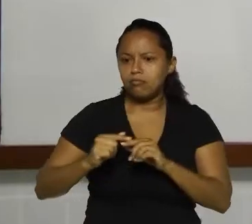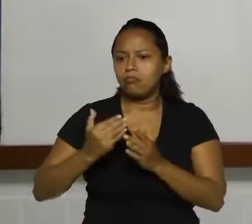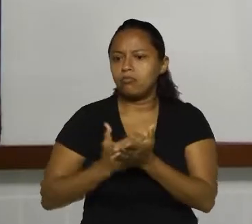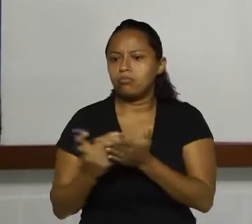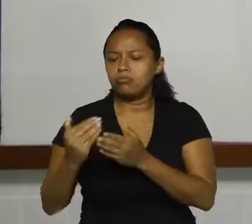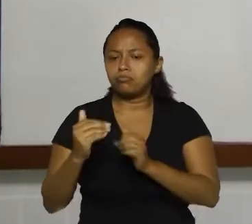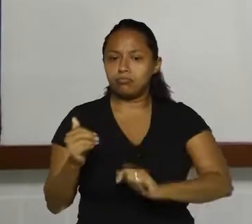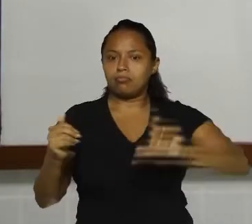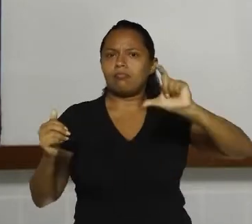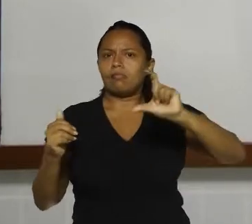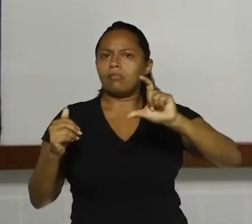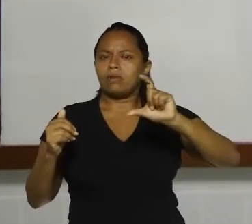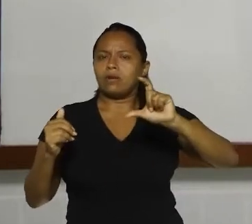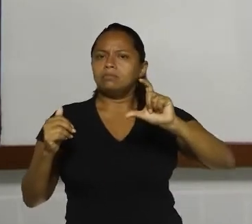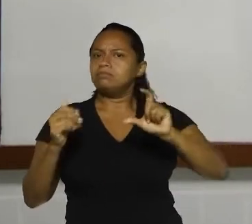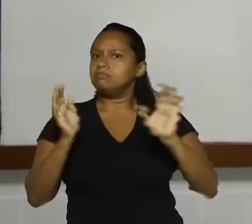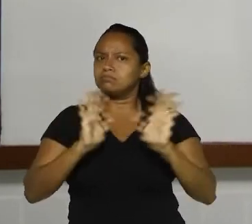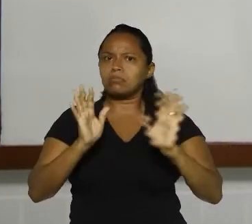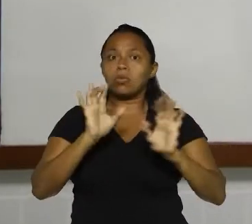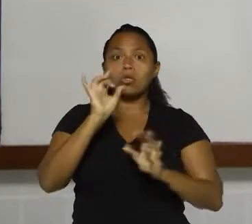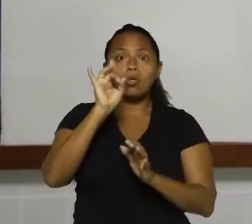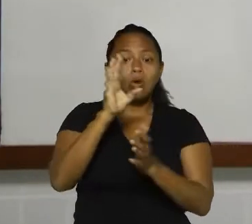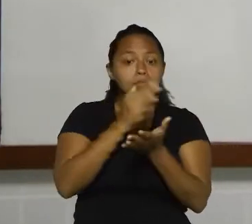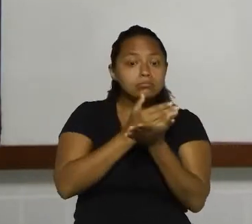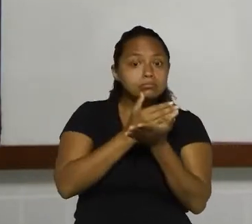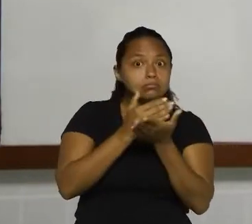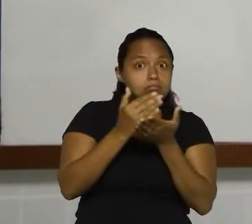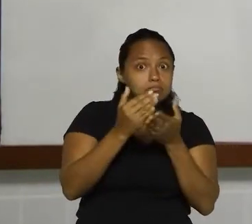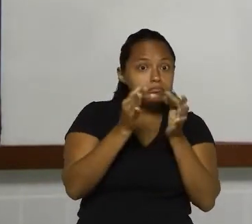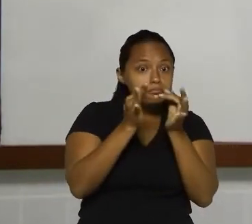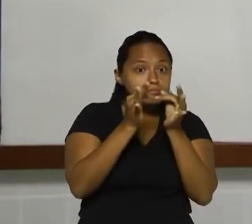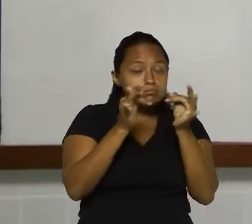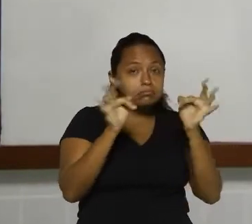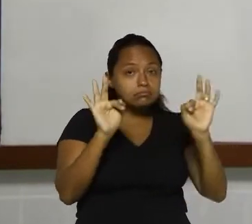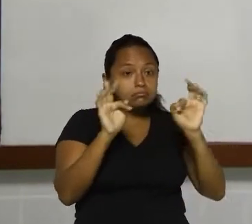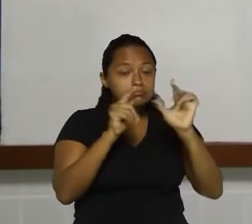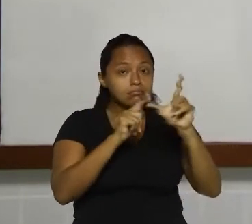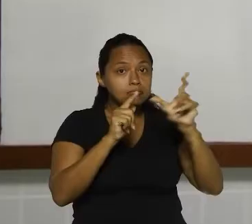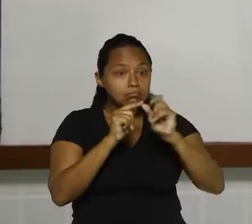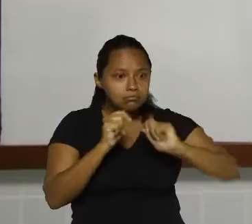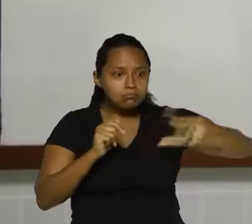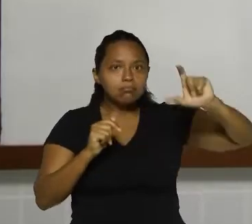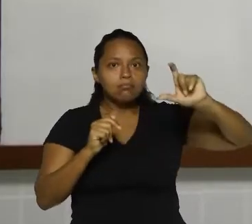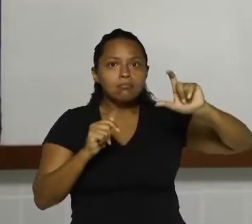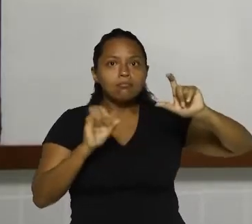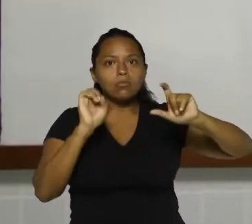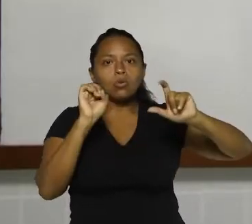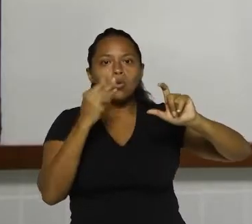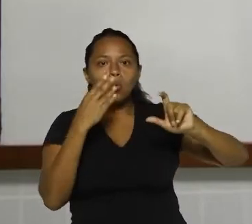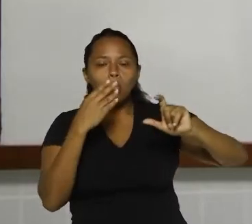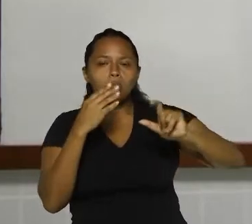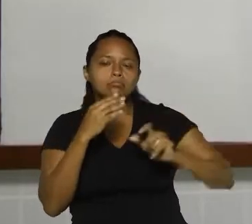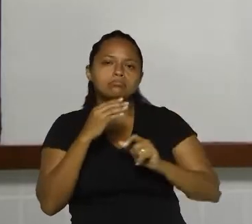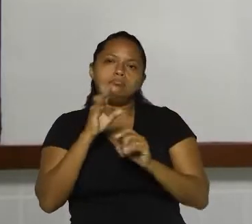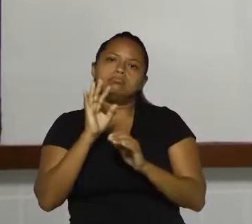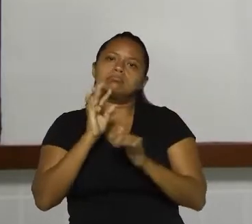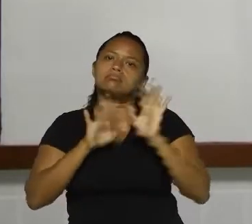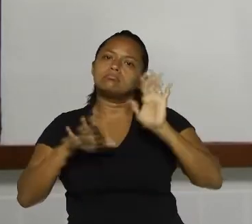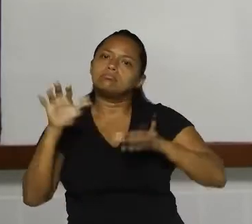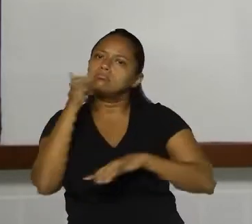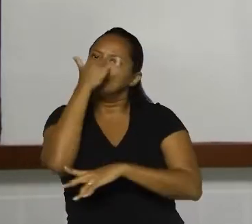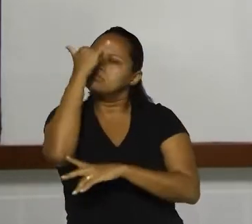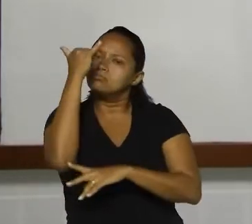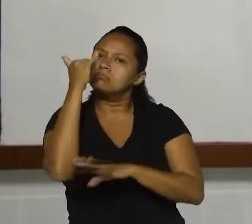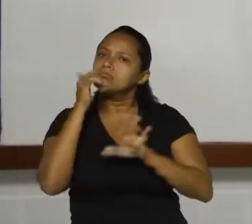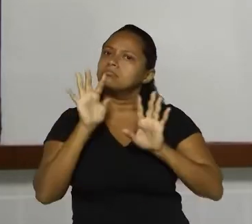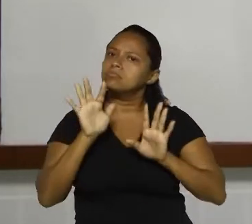a norma, nós vamos empregar a letra maiúscula em início de frase, principalmente em nomes próprios e em algumas situações específicas. Então,